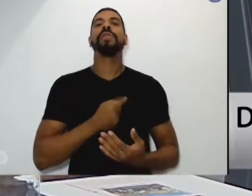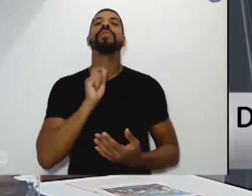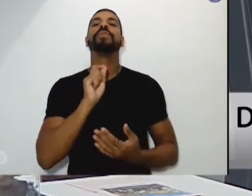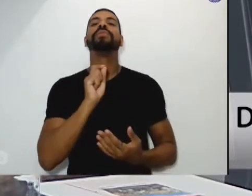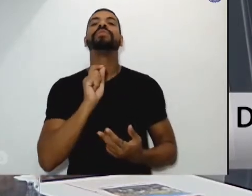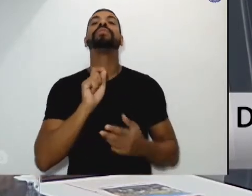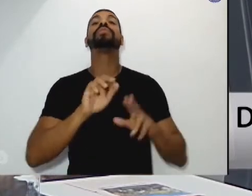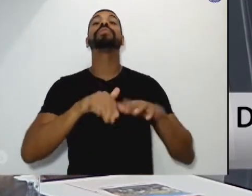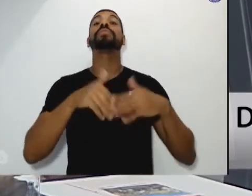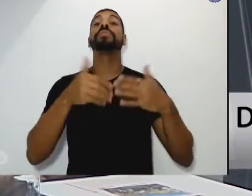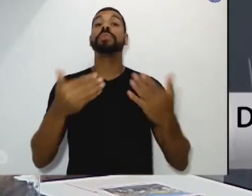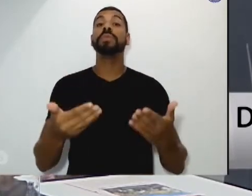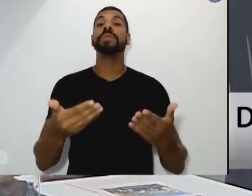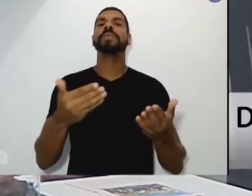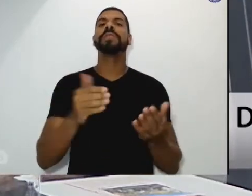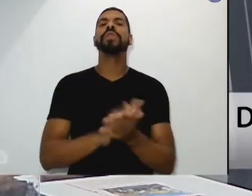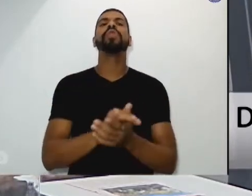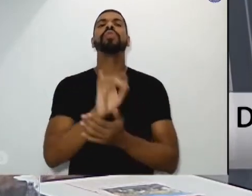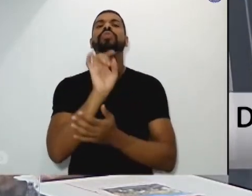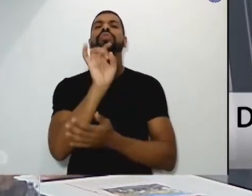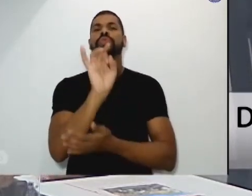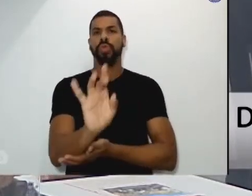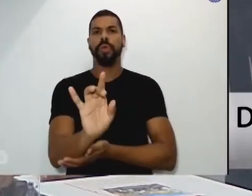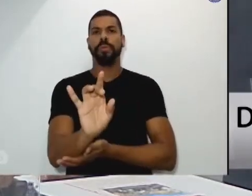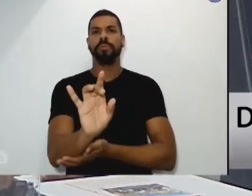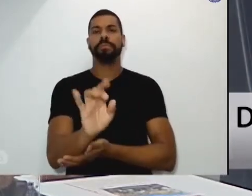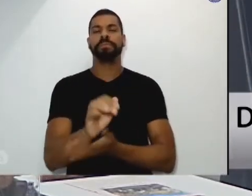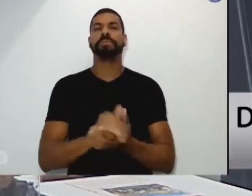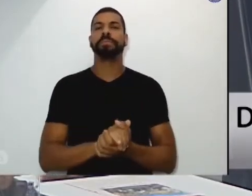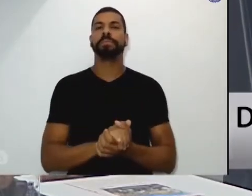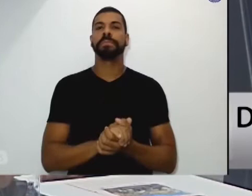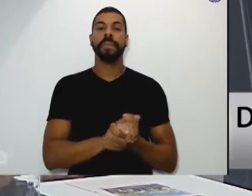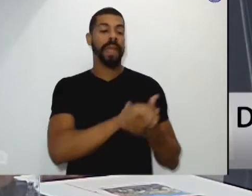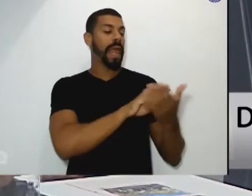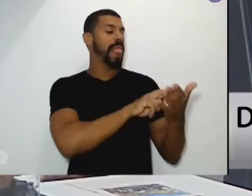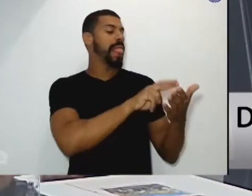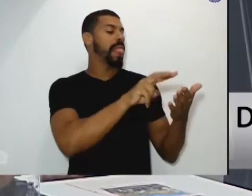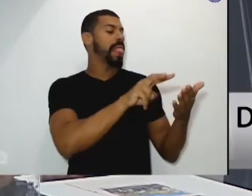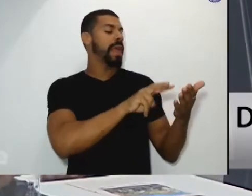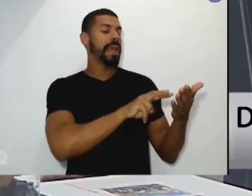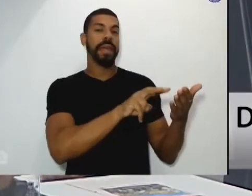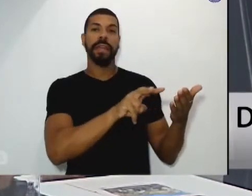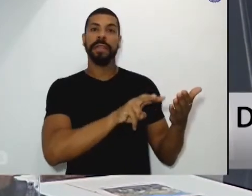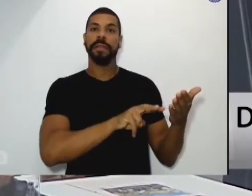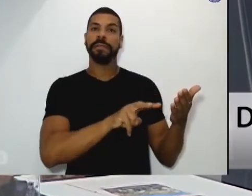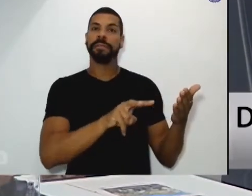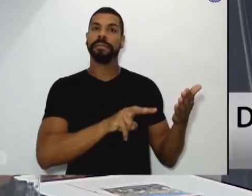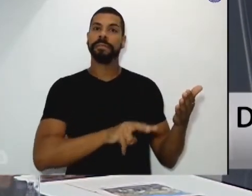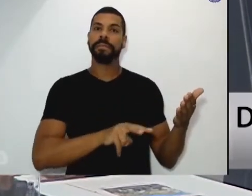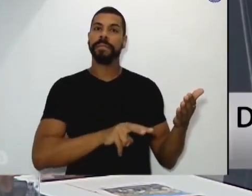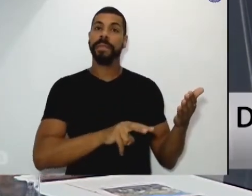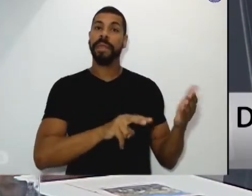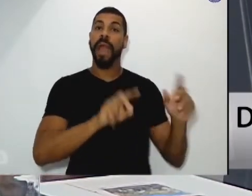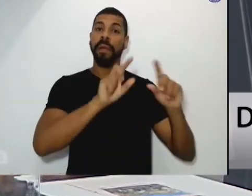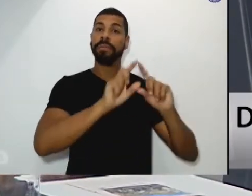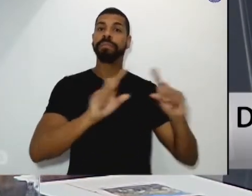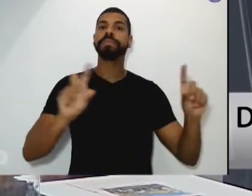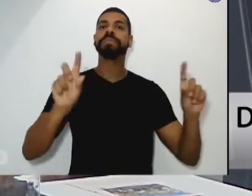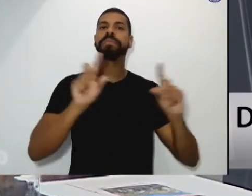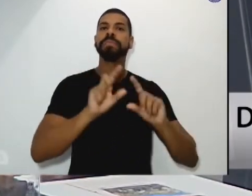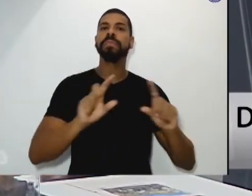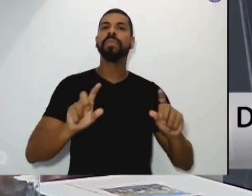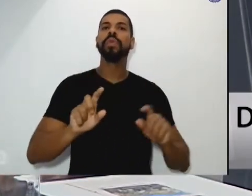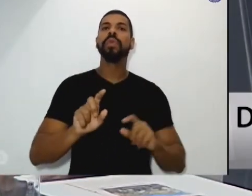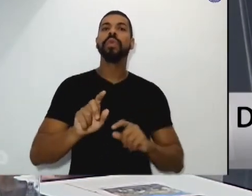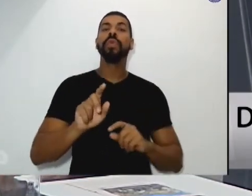apenas ler a mensagem do Papa Francisco